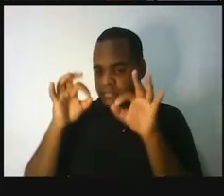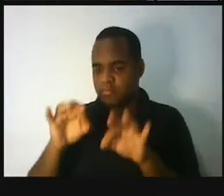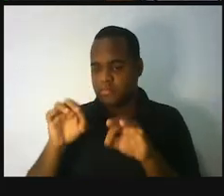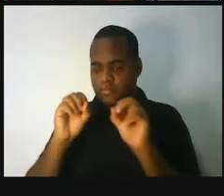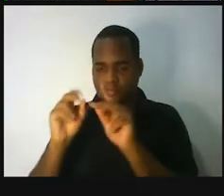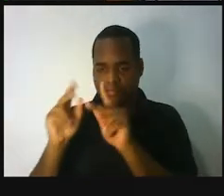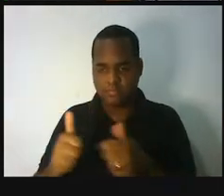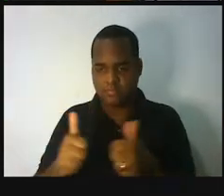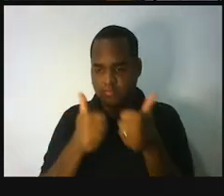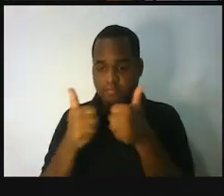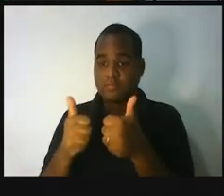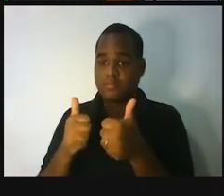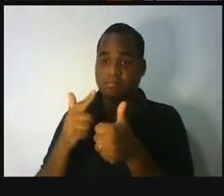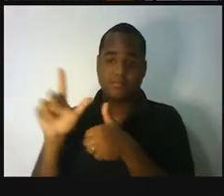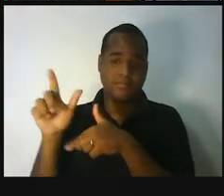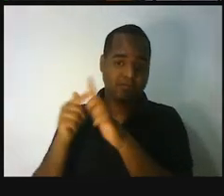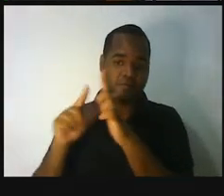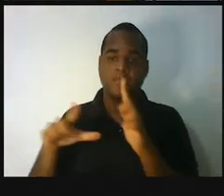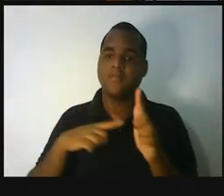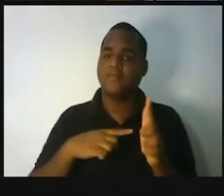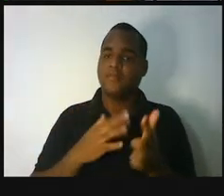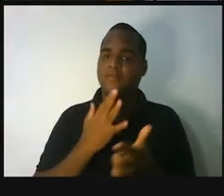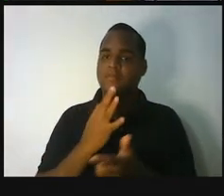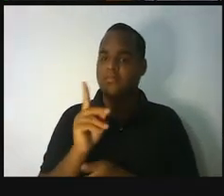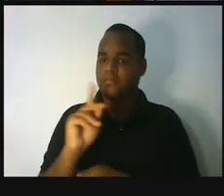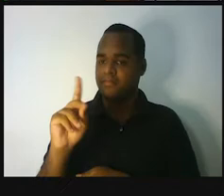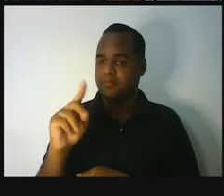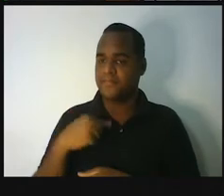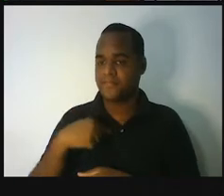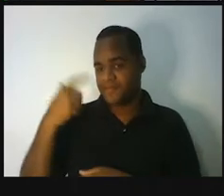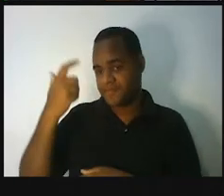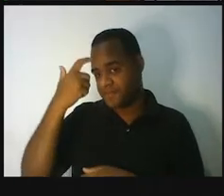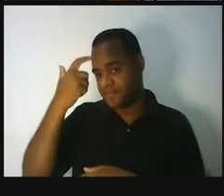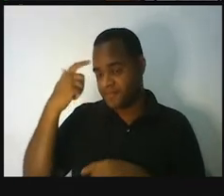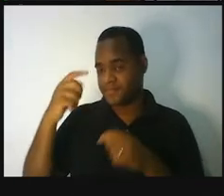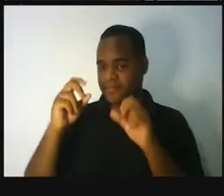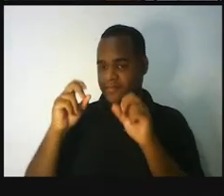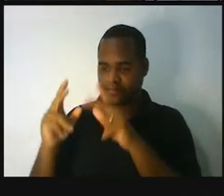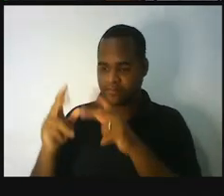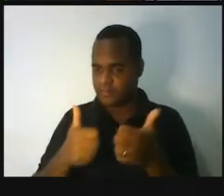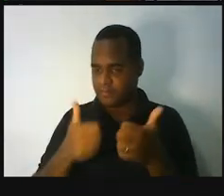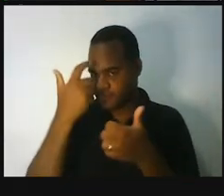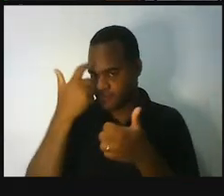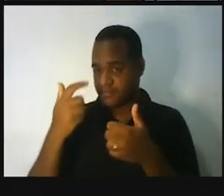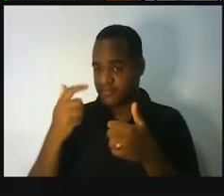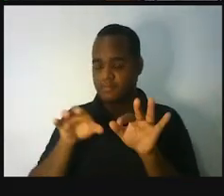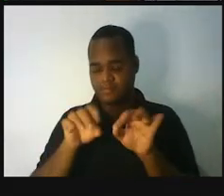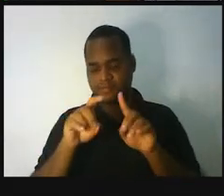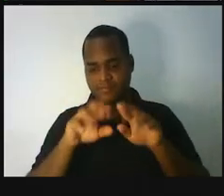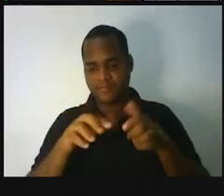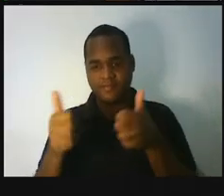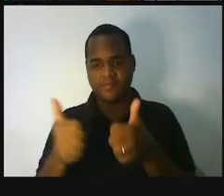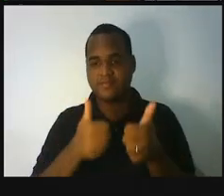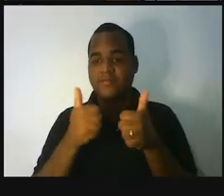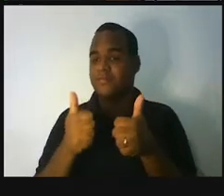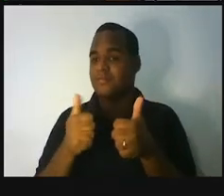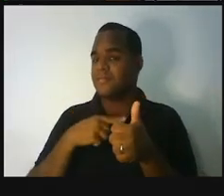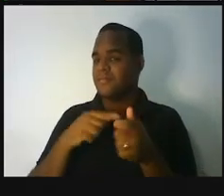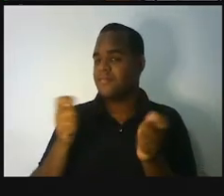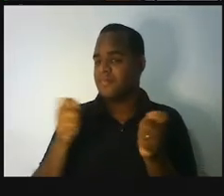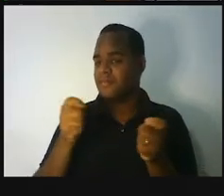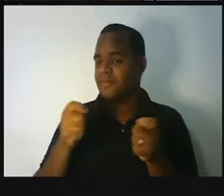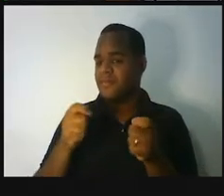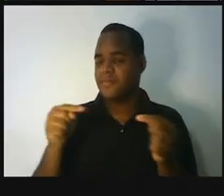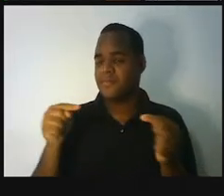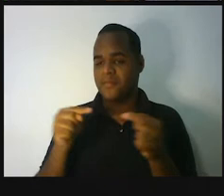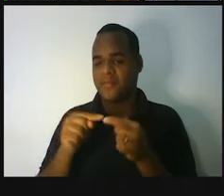lugar que ainda não conhece. Essa ideia está ligada ao pensamento lógico-dedutivo, que é um método muito